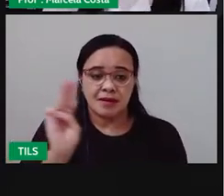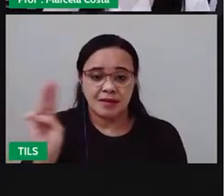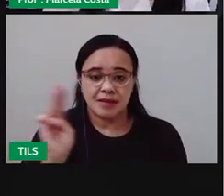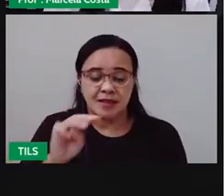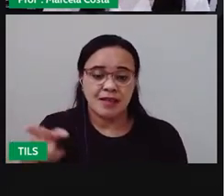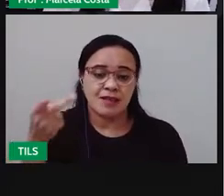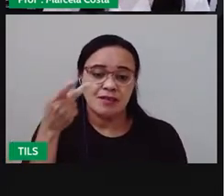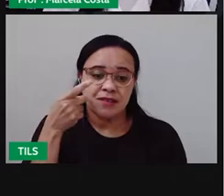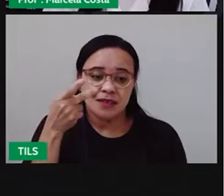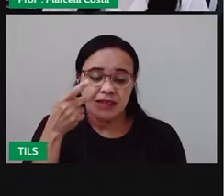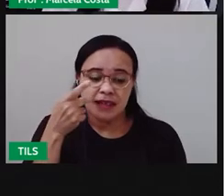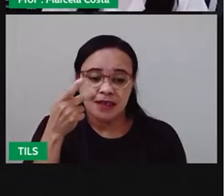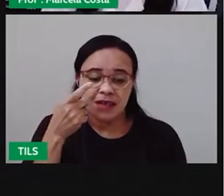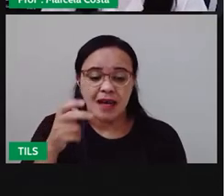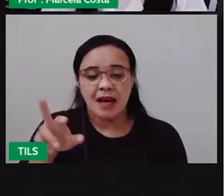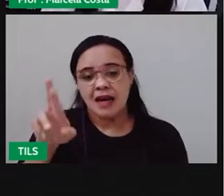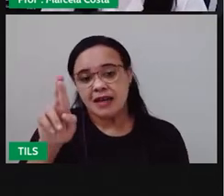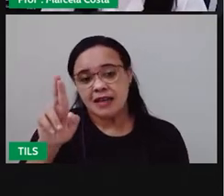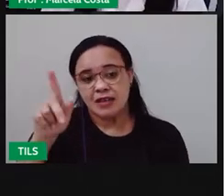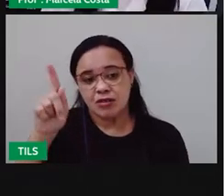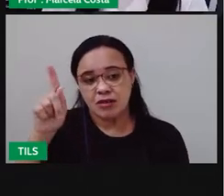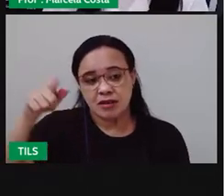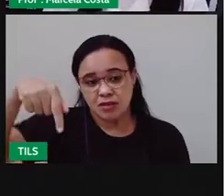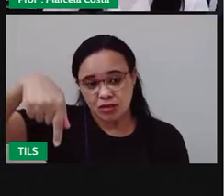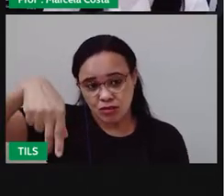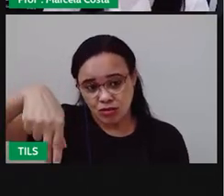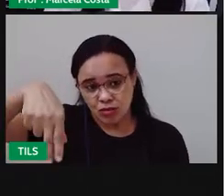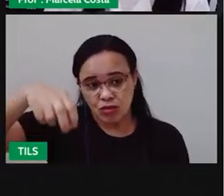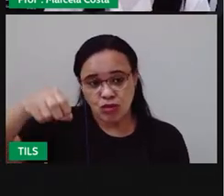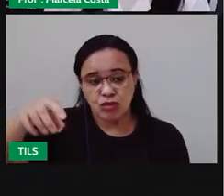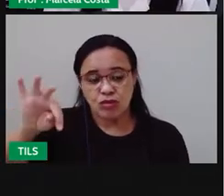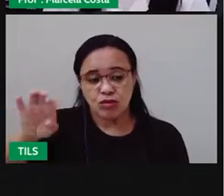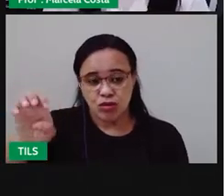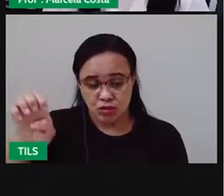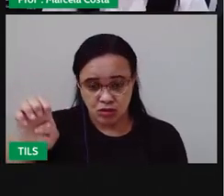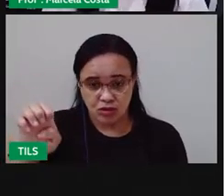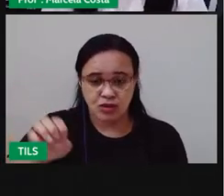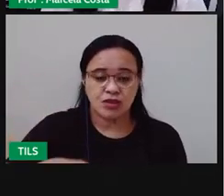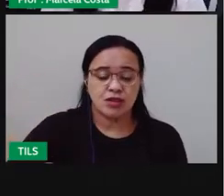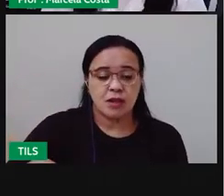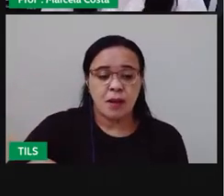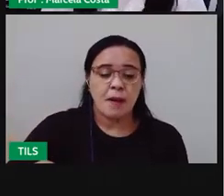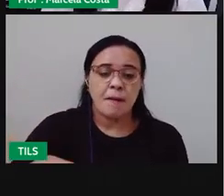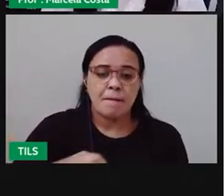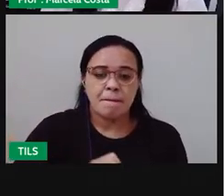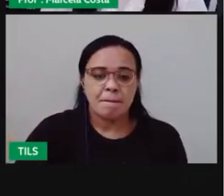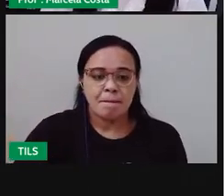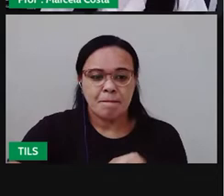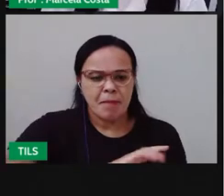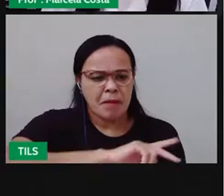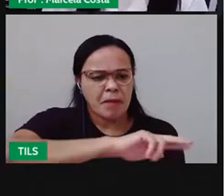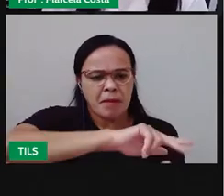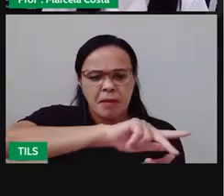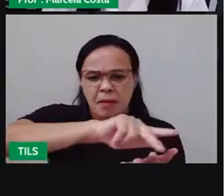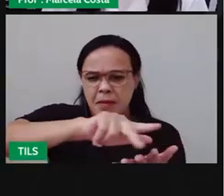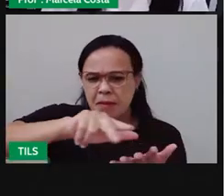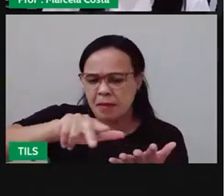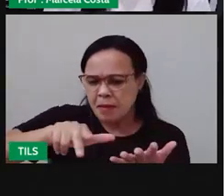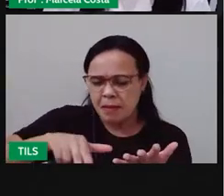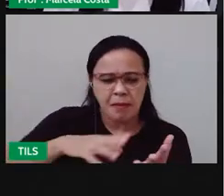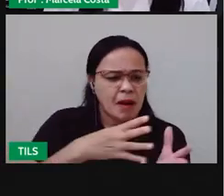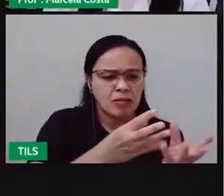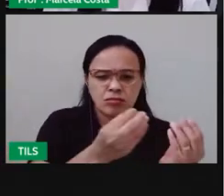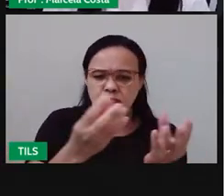Rio Grande do Norte, Paraíba, Pernambuco, Alagoas e Sergipe.